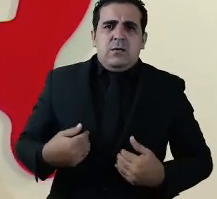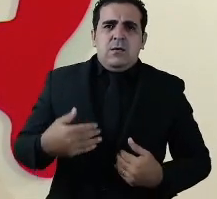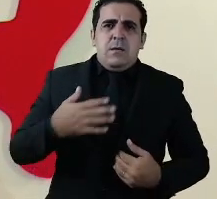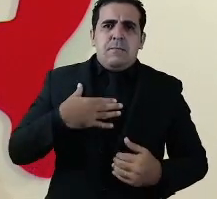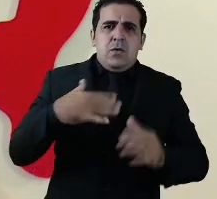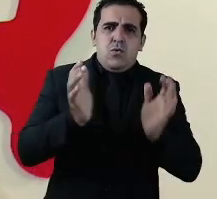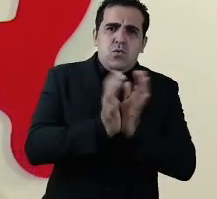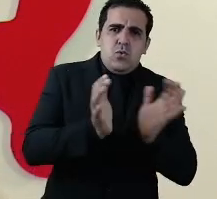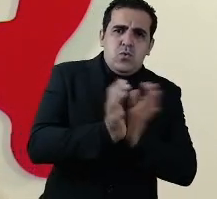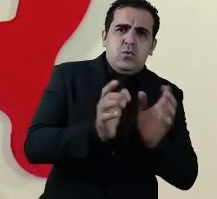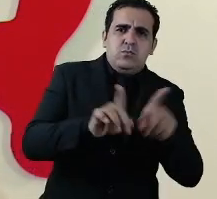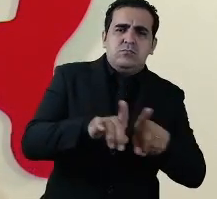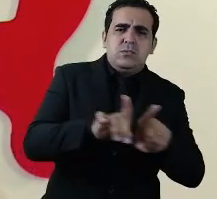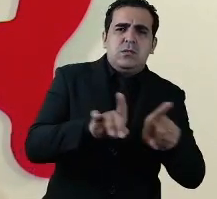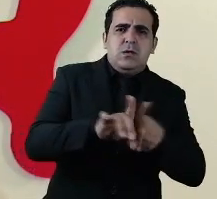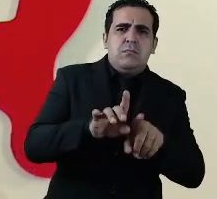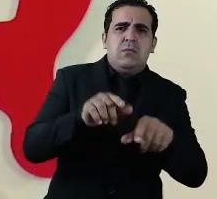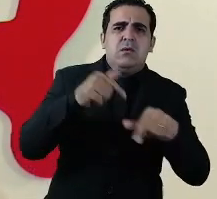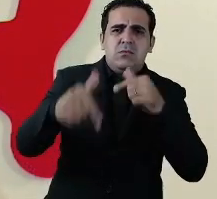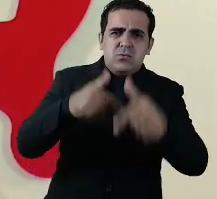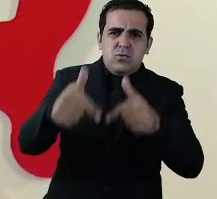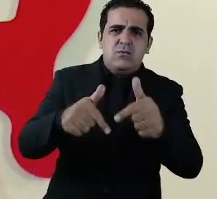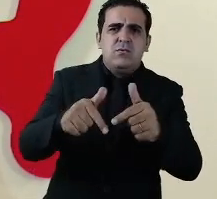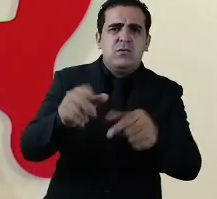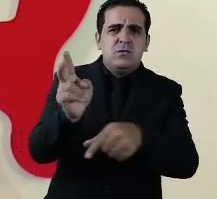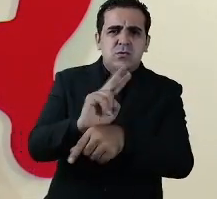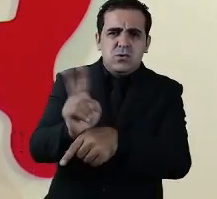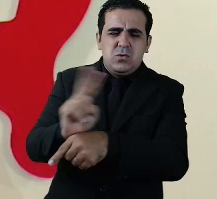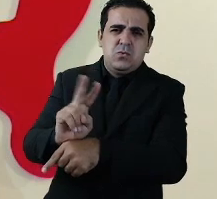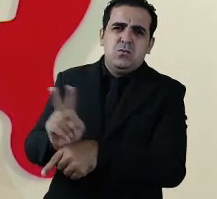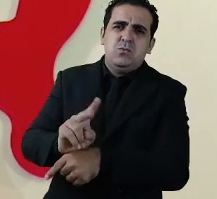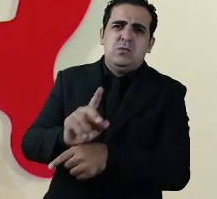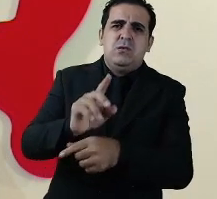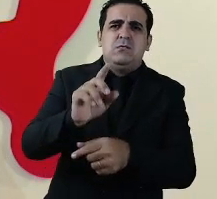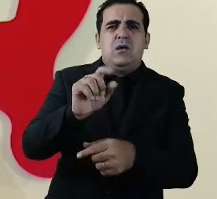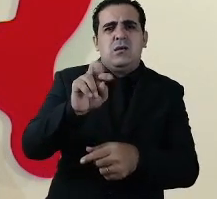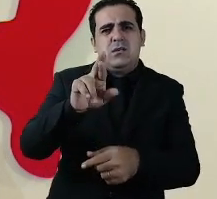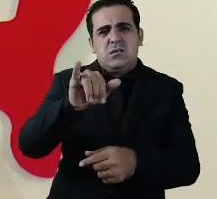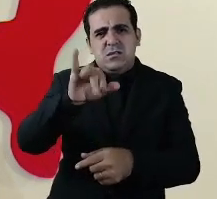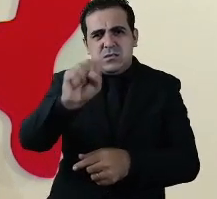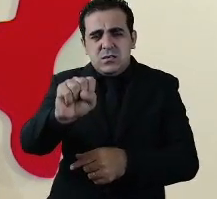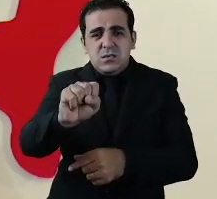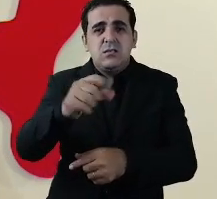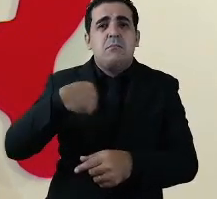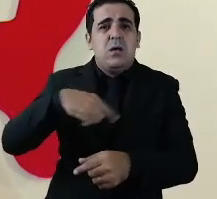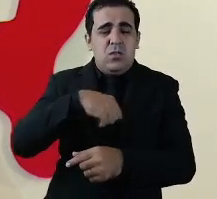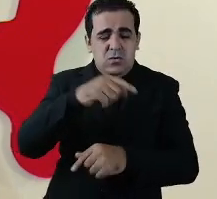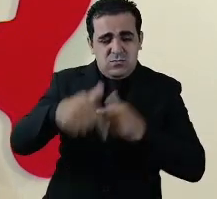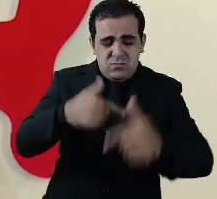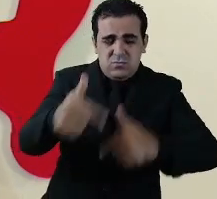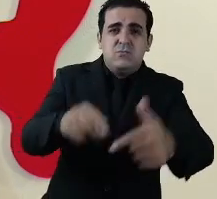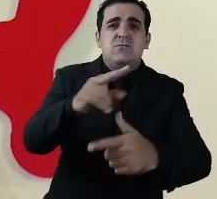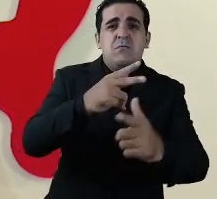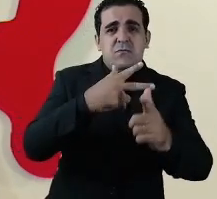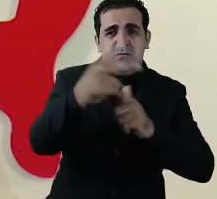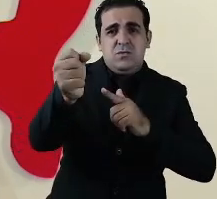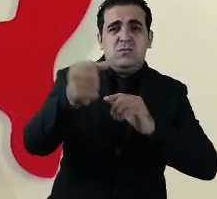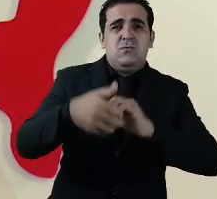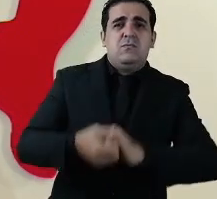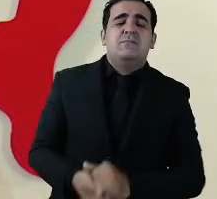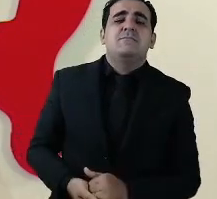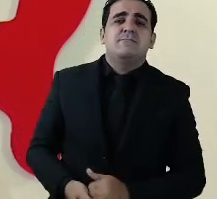meu e da equipe de governo que coordena essa gravíssima crise mas nós vamos perseverar e vamos vencer